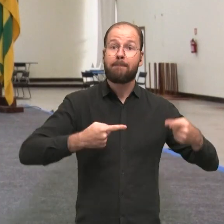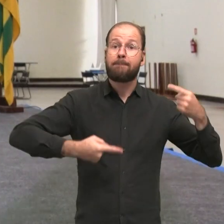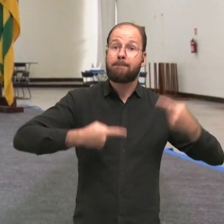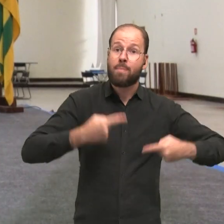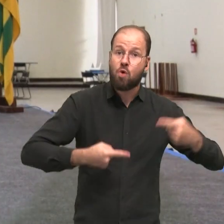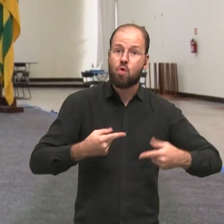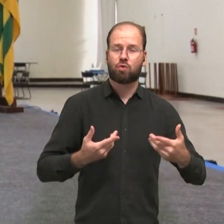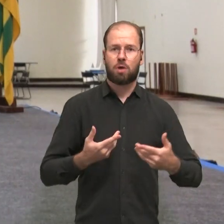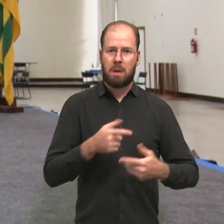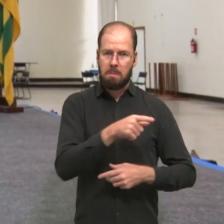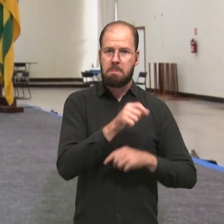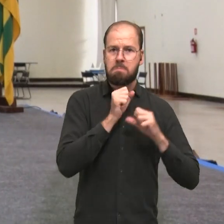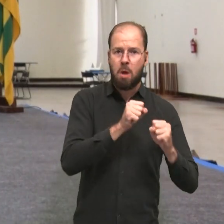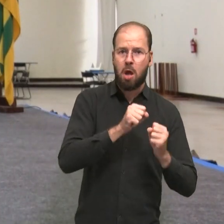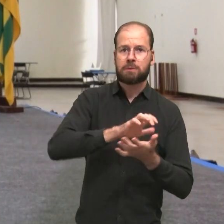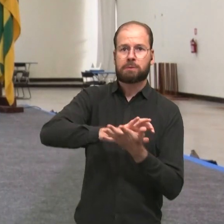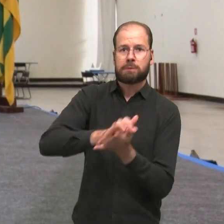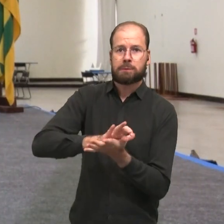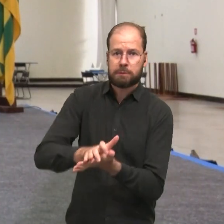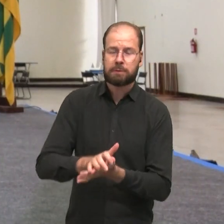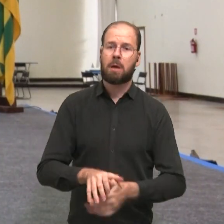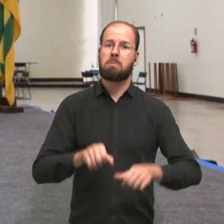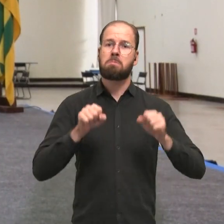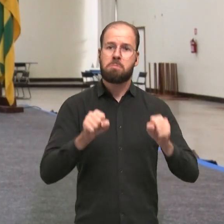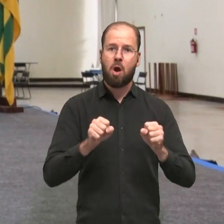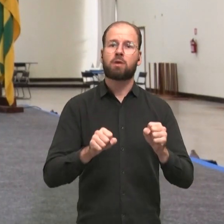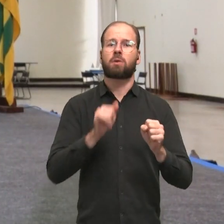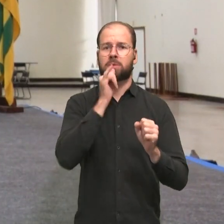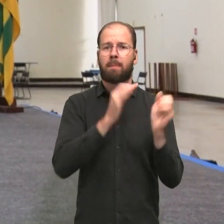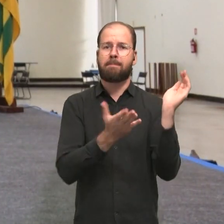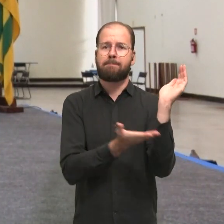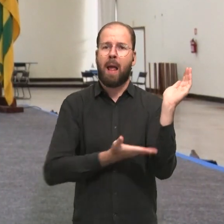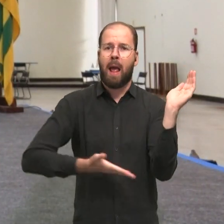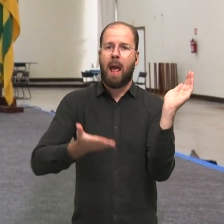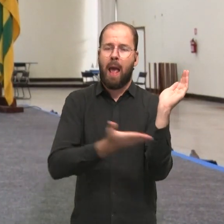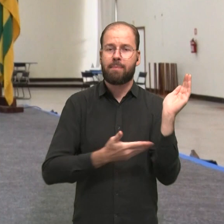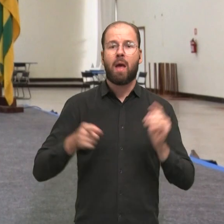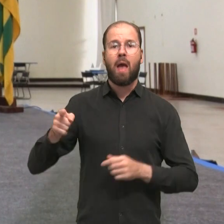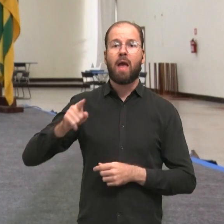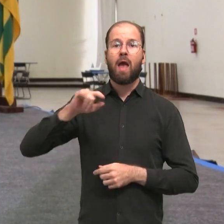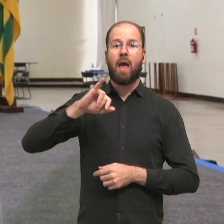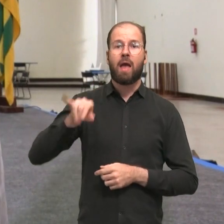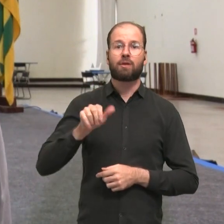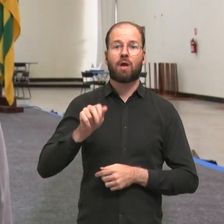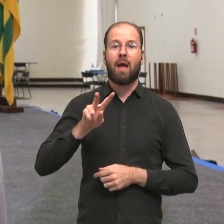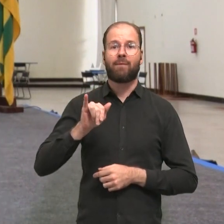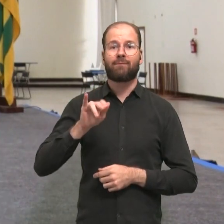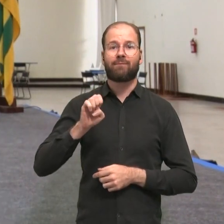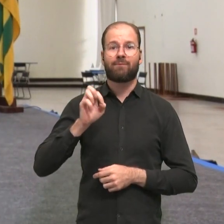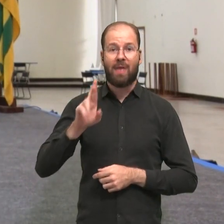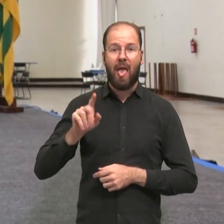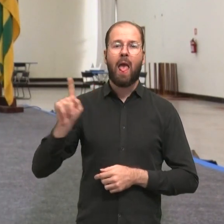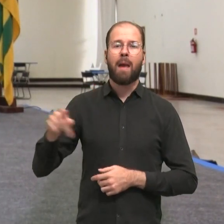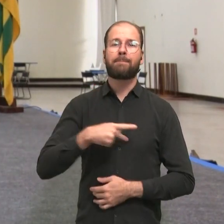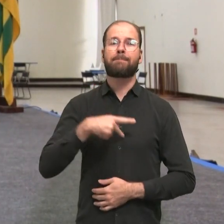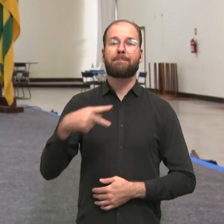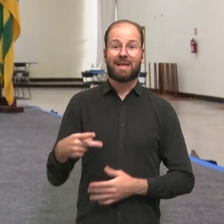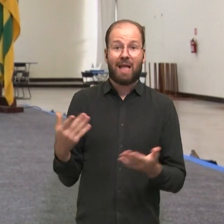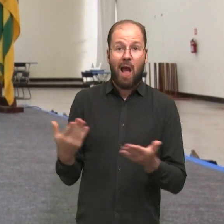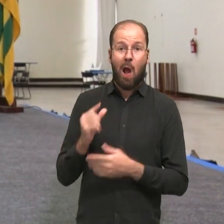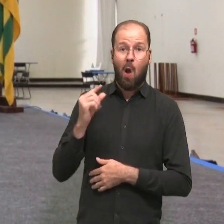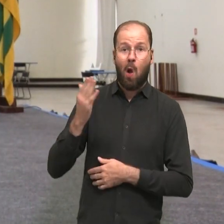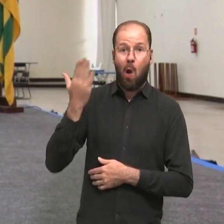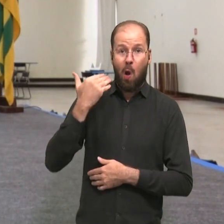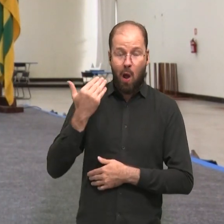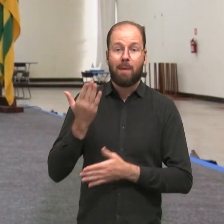destressar o planeta, podem passear com uma motosserra, como fez o Javier Milley, recém-eleito presidente da Argentina, o estrago